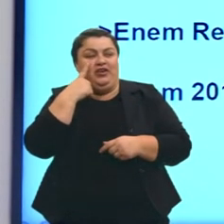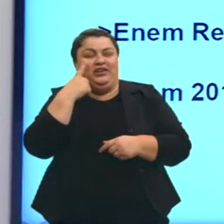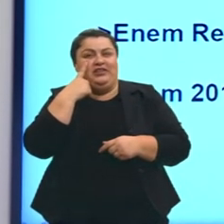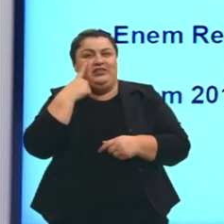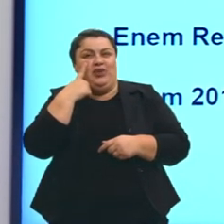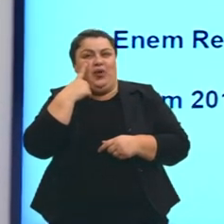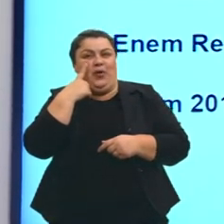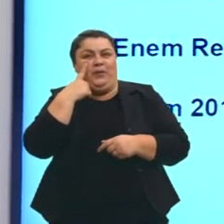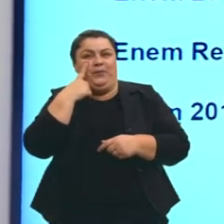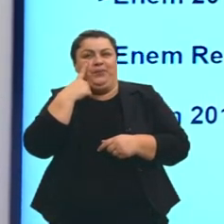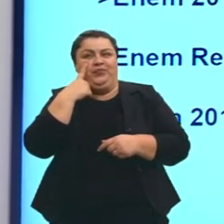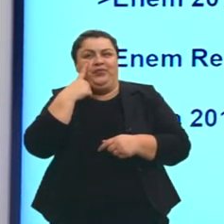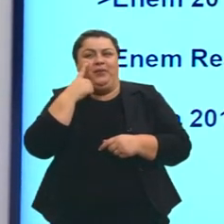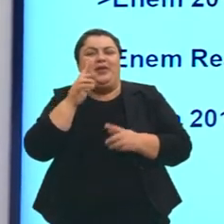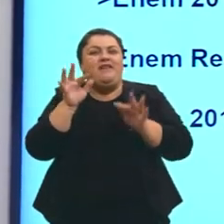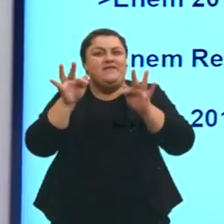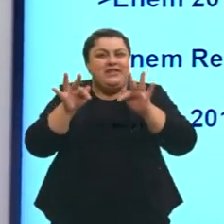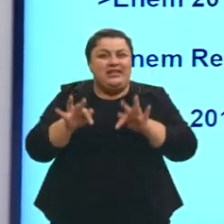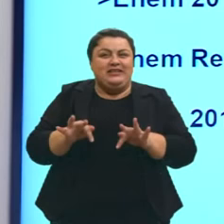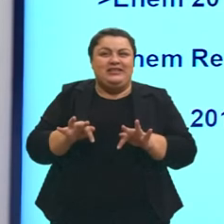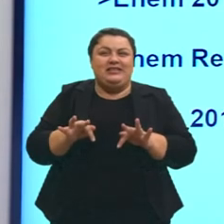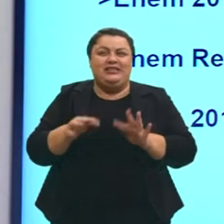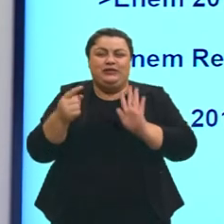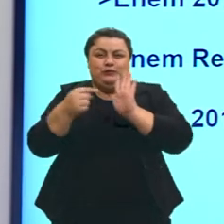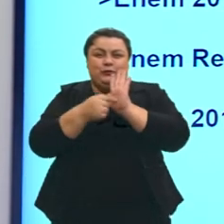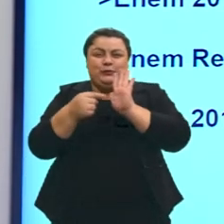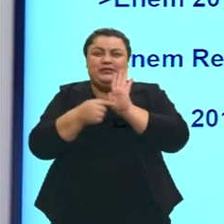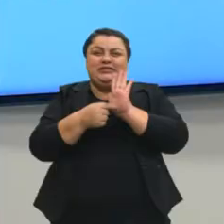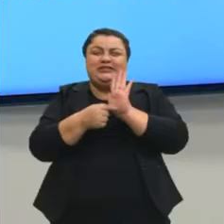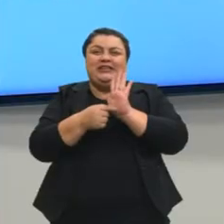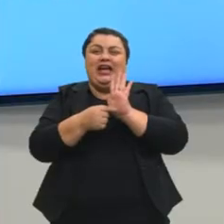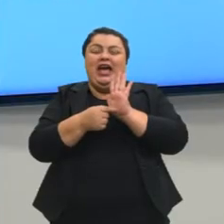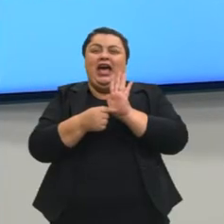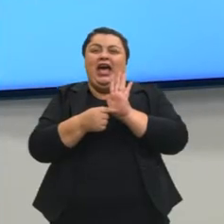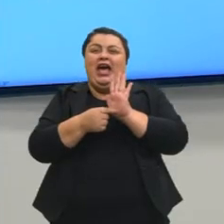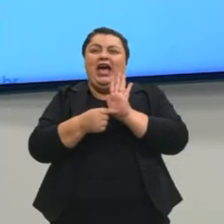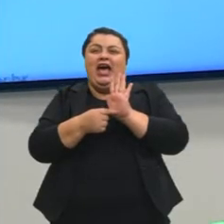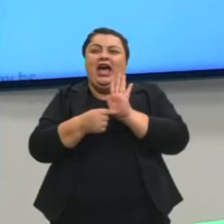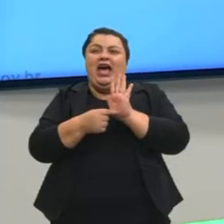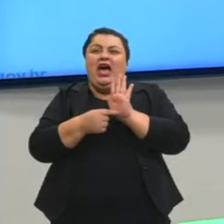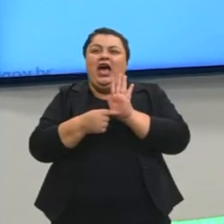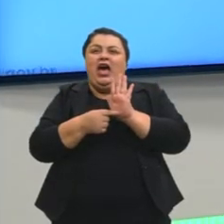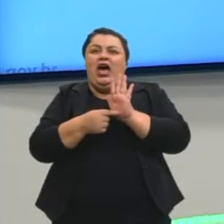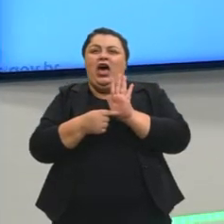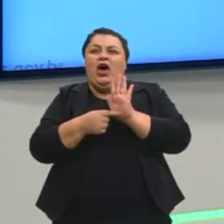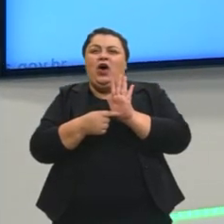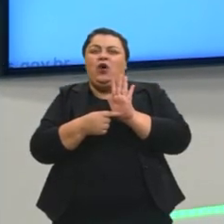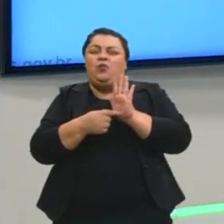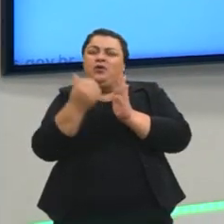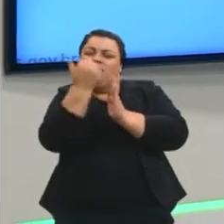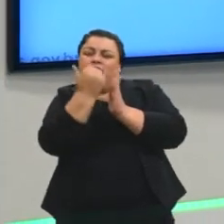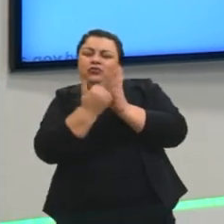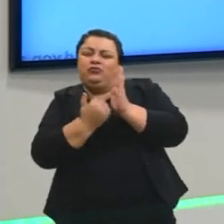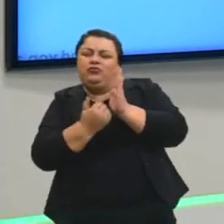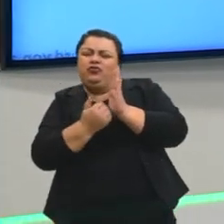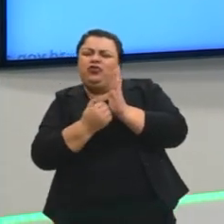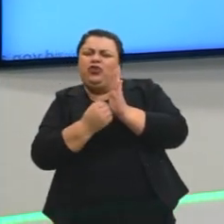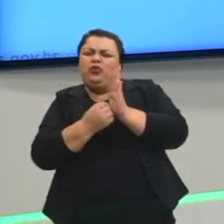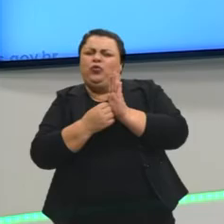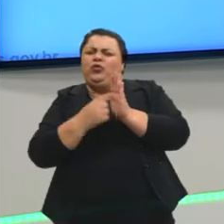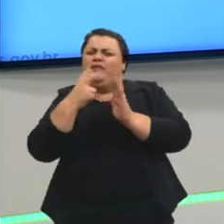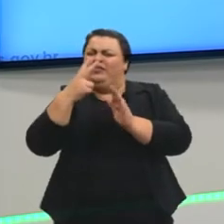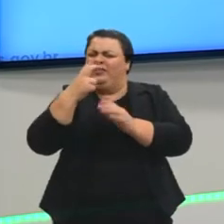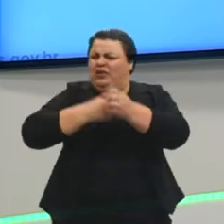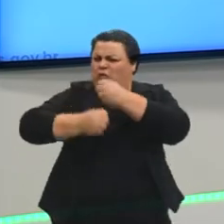para a gente, então, já ir finalizando, eu vou mostrar para vocês uma espécie de cronologia aí dos últimos cinco